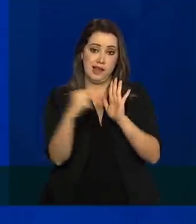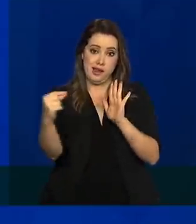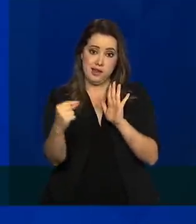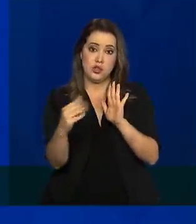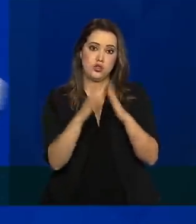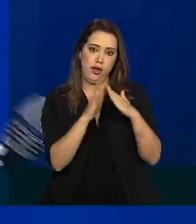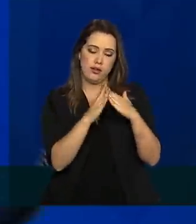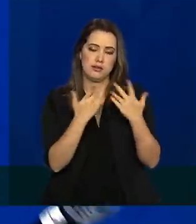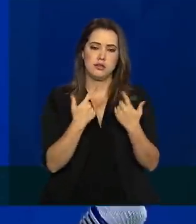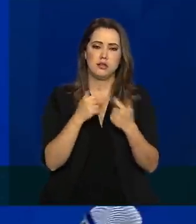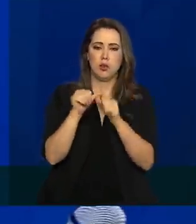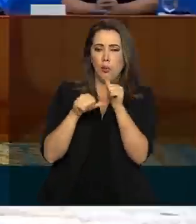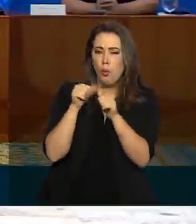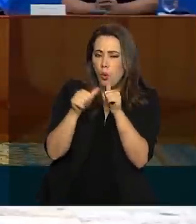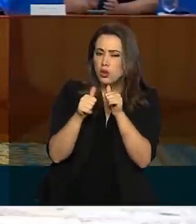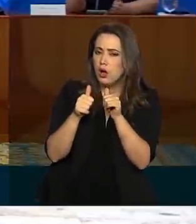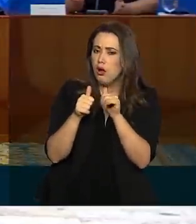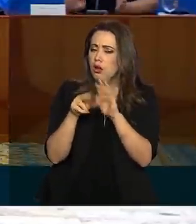de recomendação?